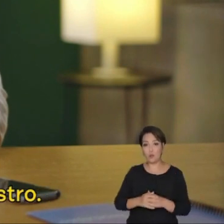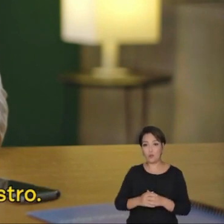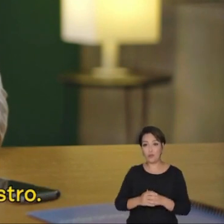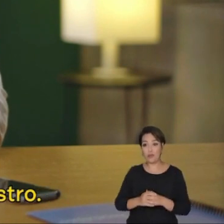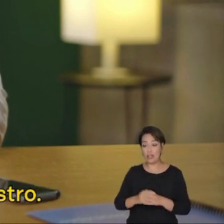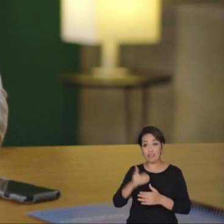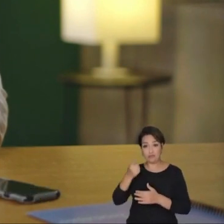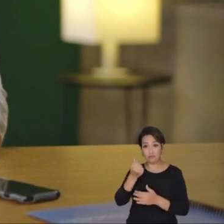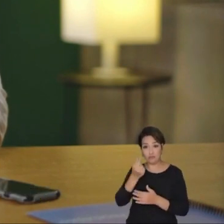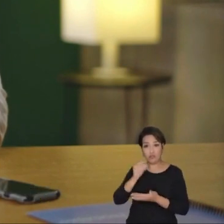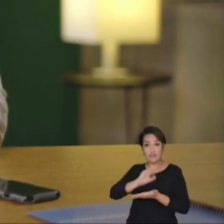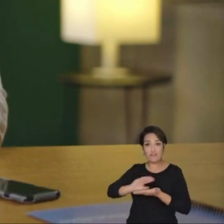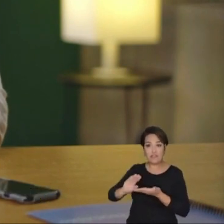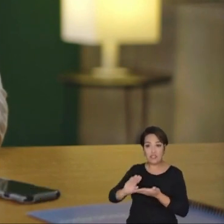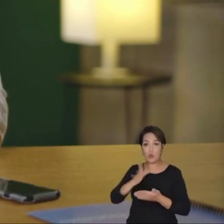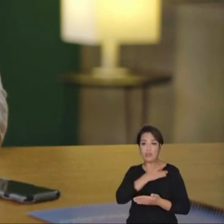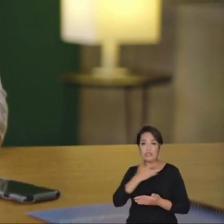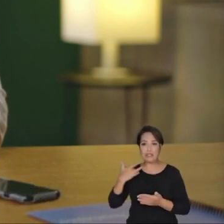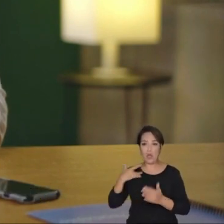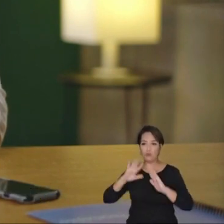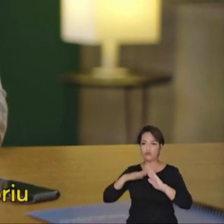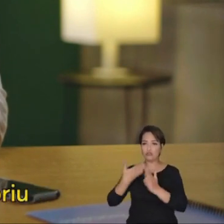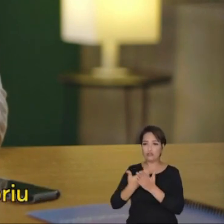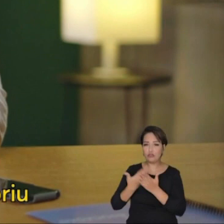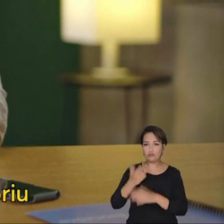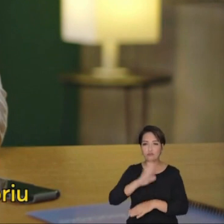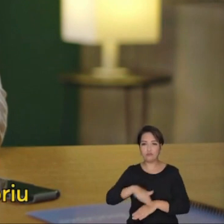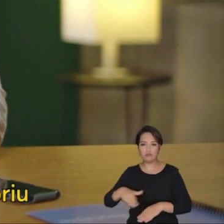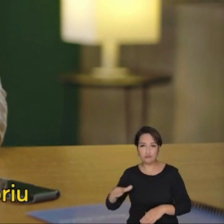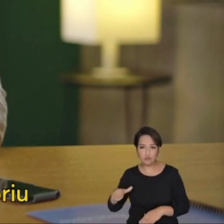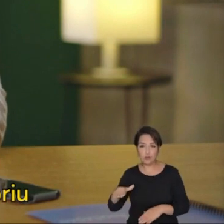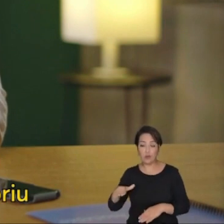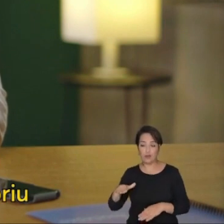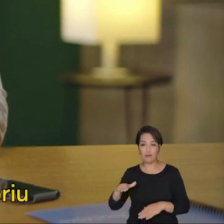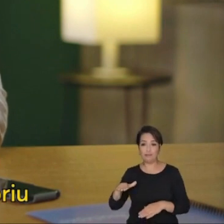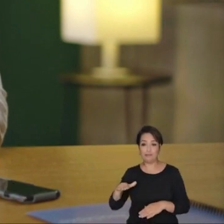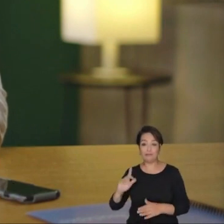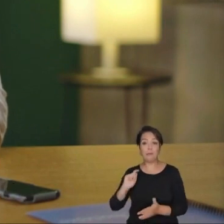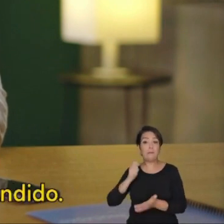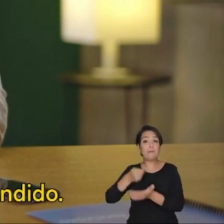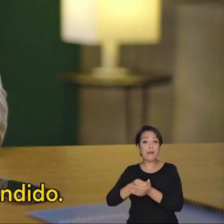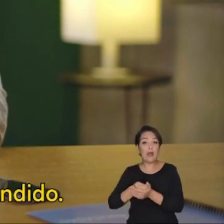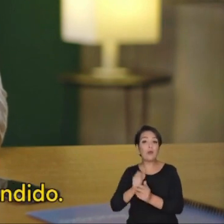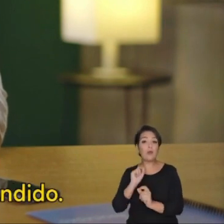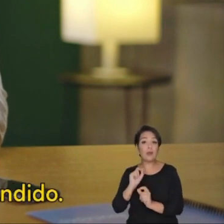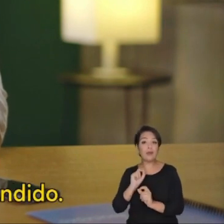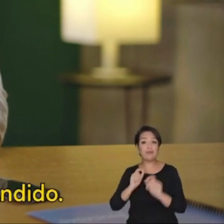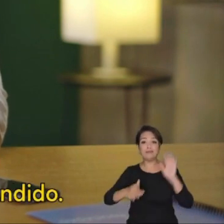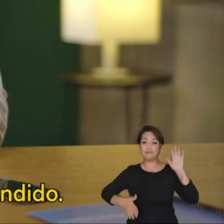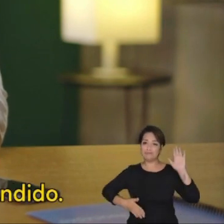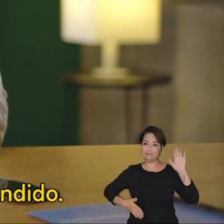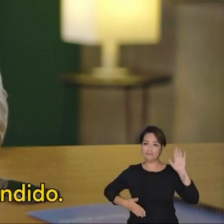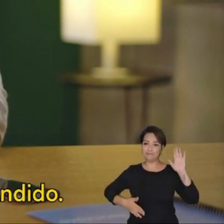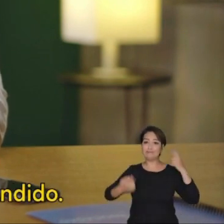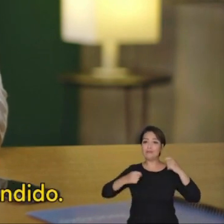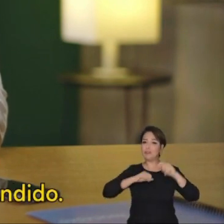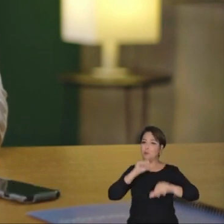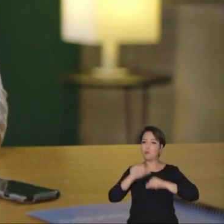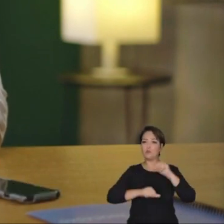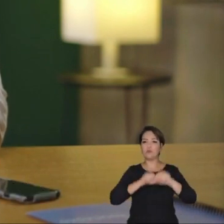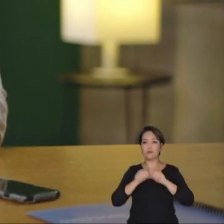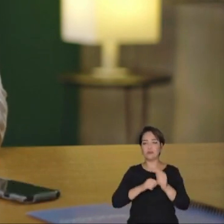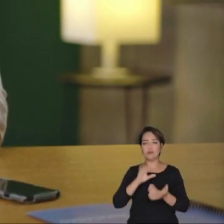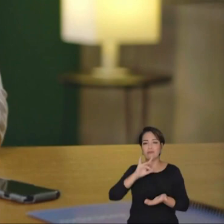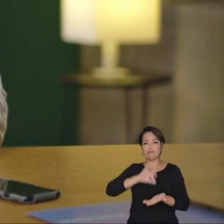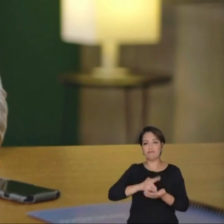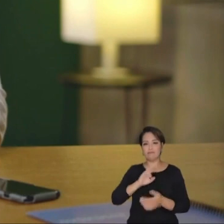campanha do Cláudio Castro. É bem pior do que isso. Na verdade, o que a gente descobriu é que é dinheiro público para pagar bandido.